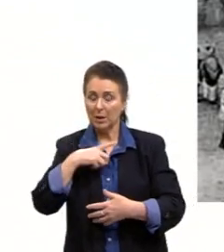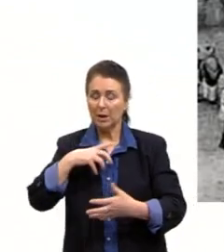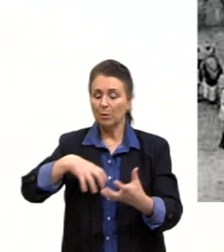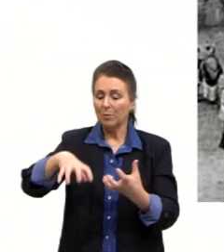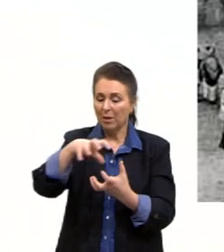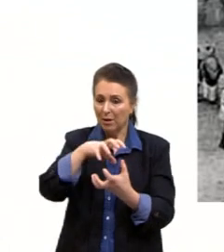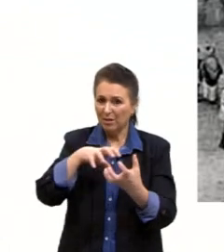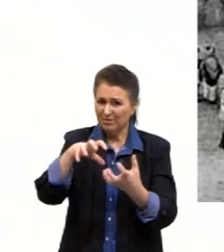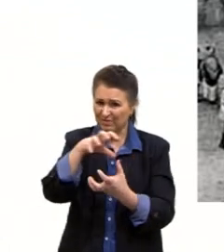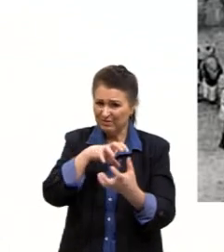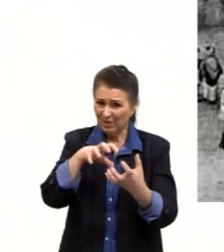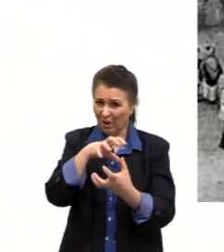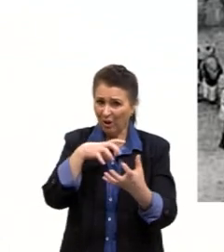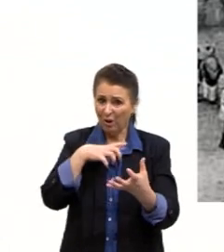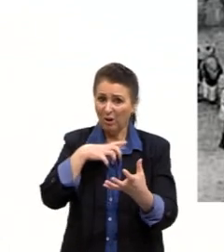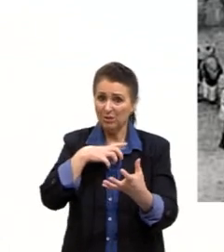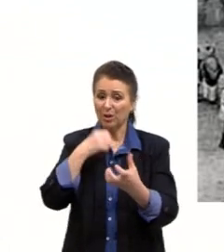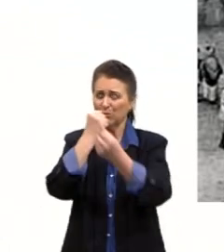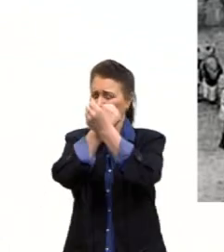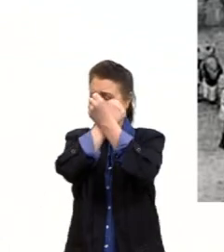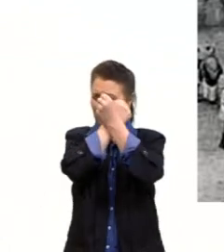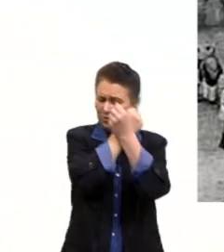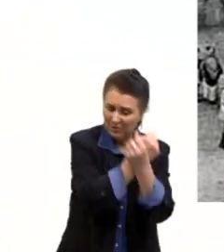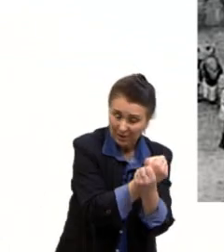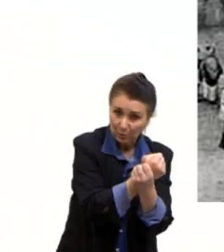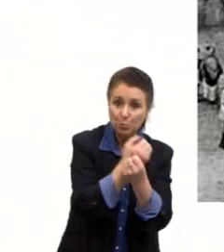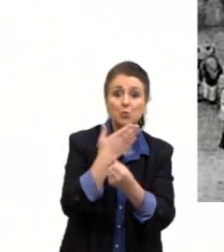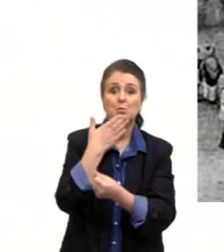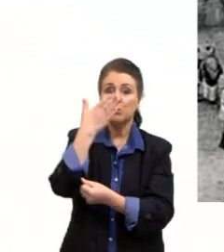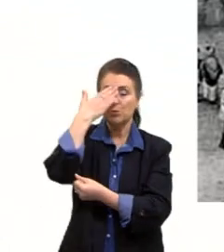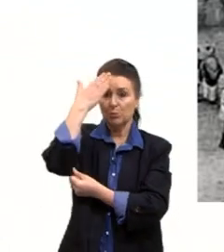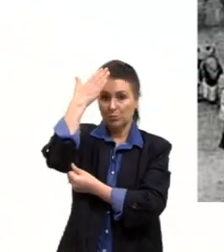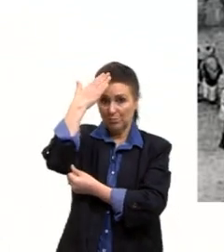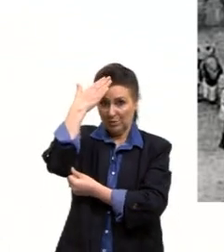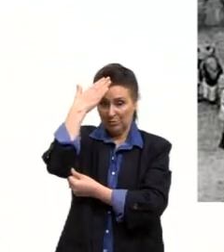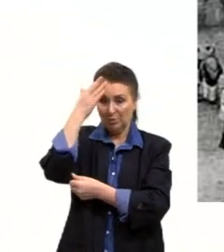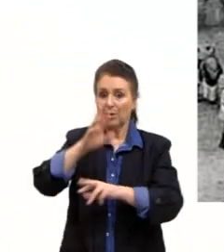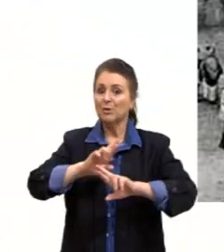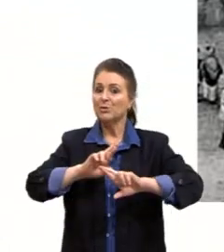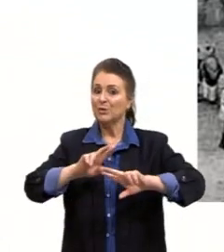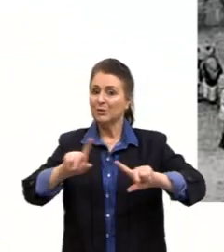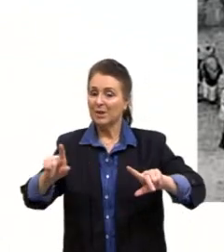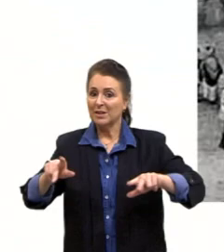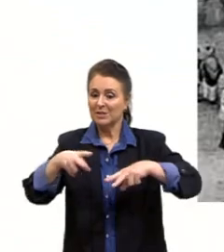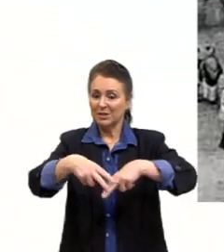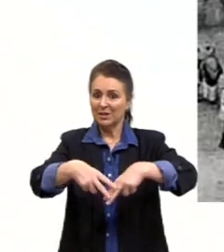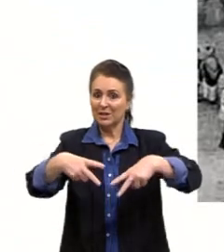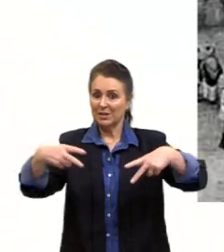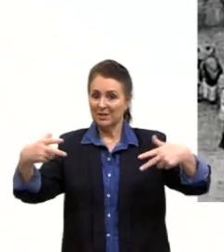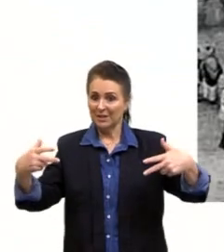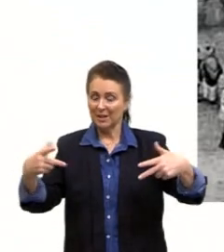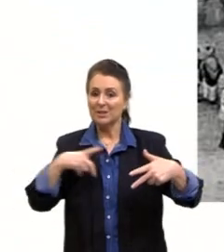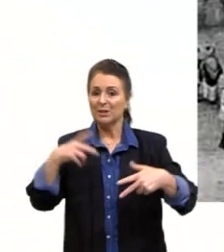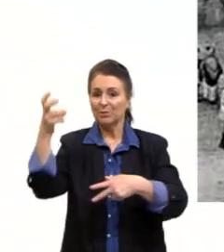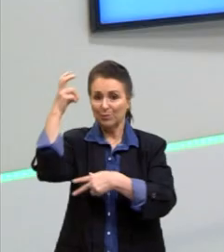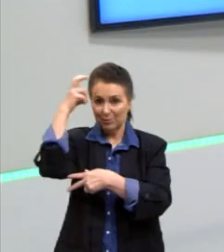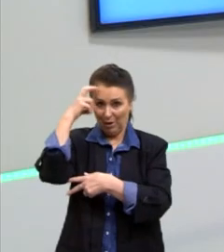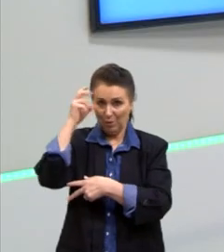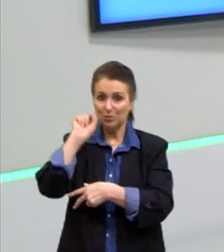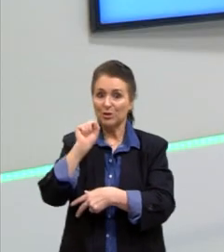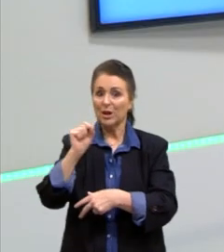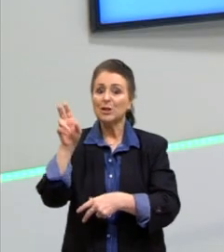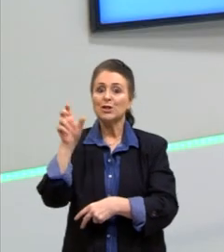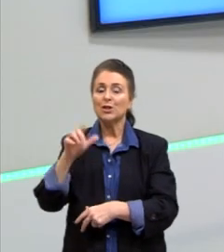revolta de escravizados muçulmanos. Também a gente ressaltar a diversidade étnica, cultural dos escravizados no Brasil.